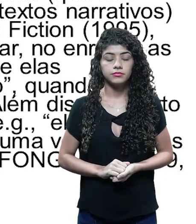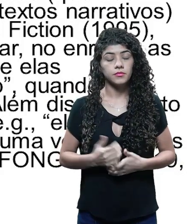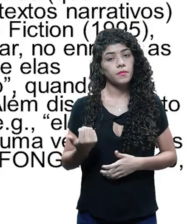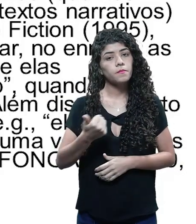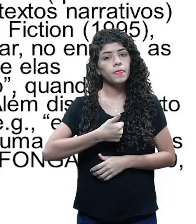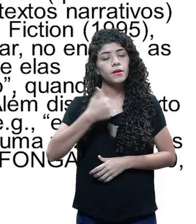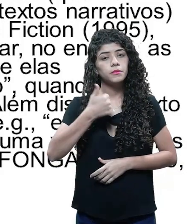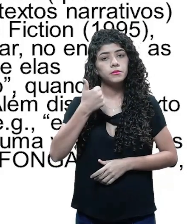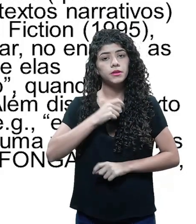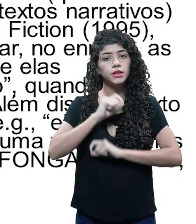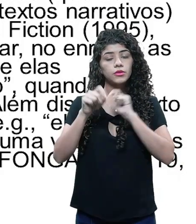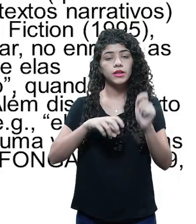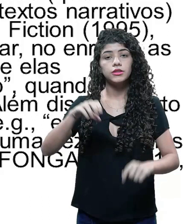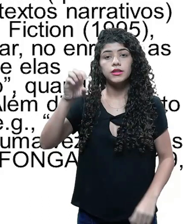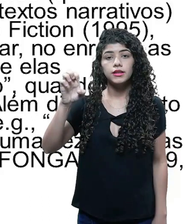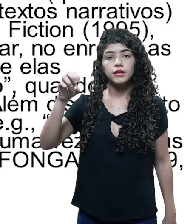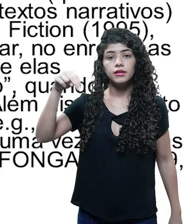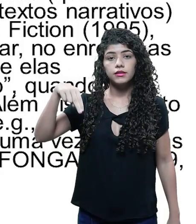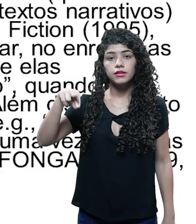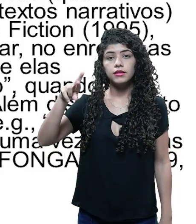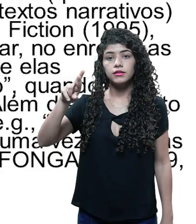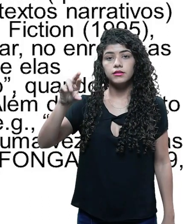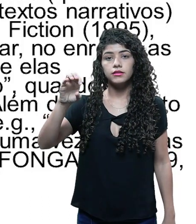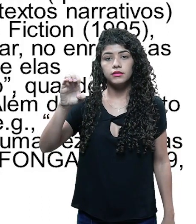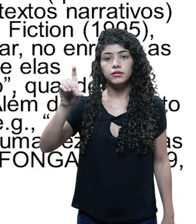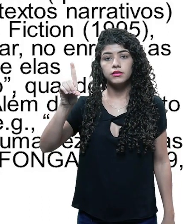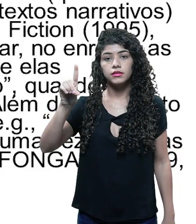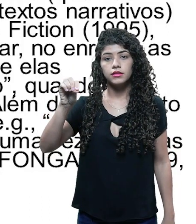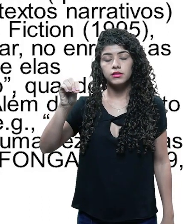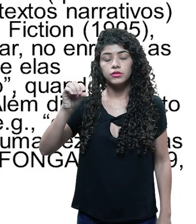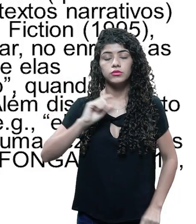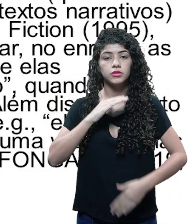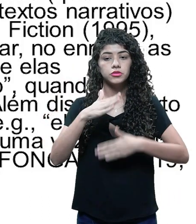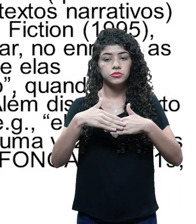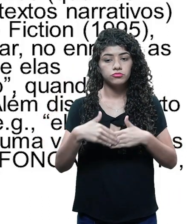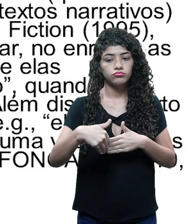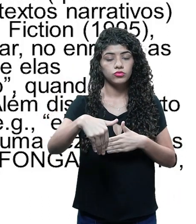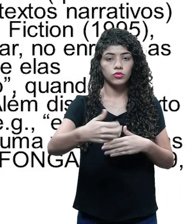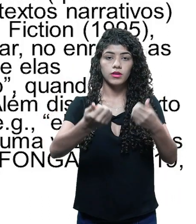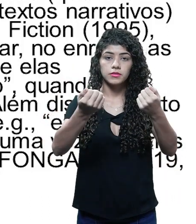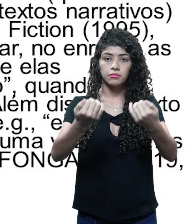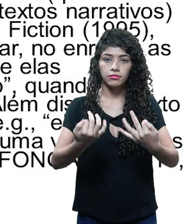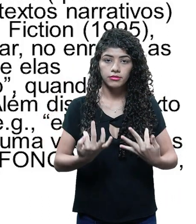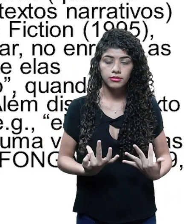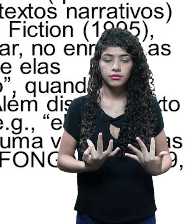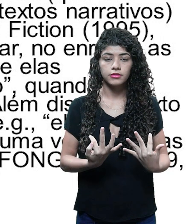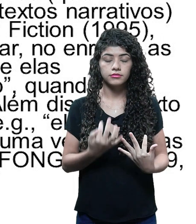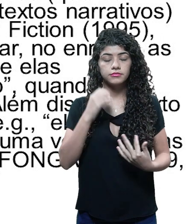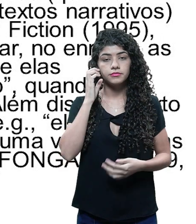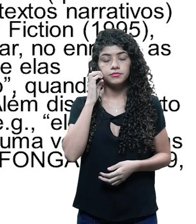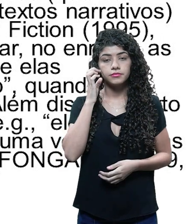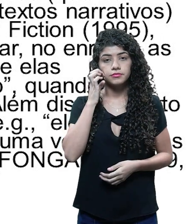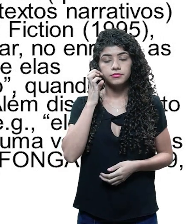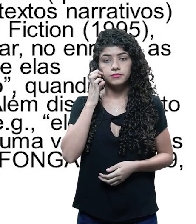Uma primeira definição de enredo, para a gente continuar falando dessas